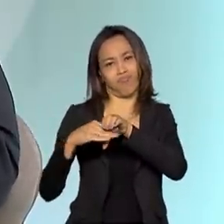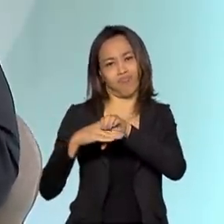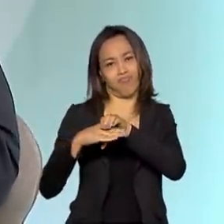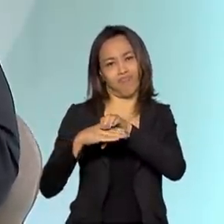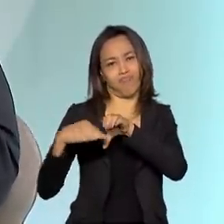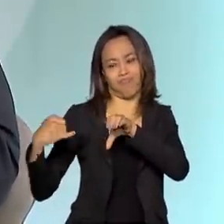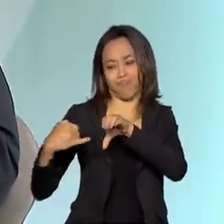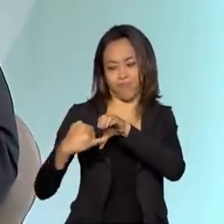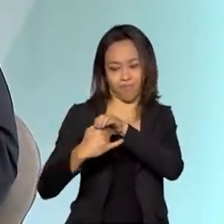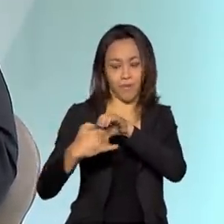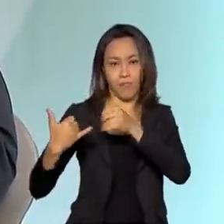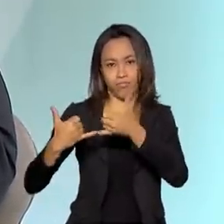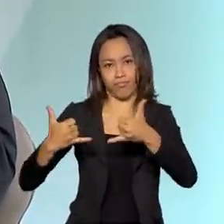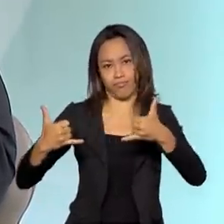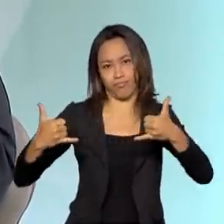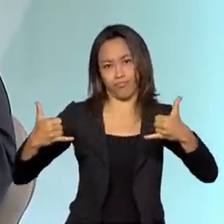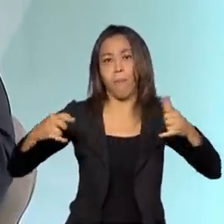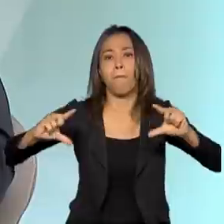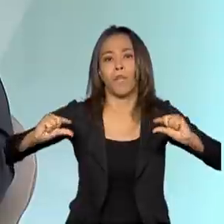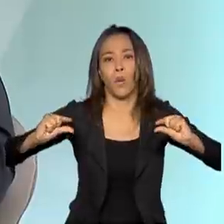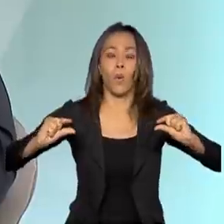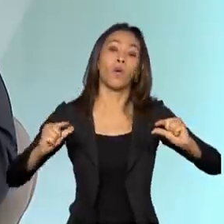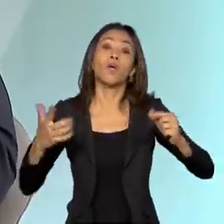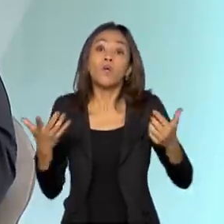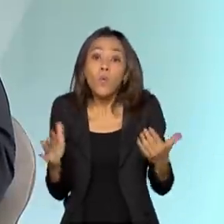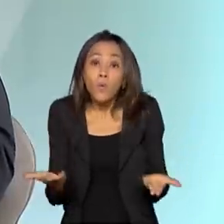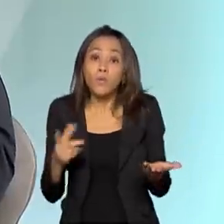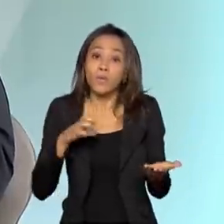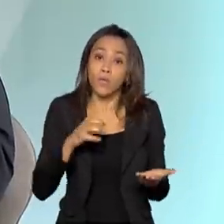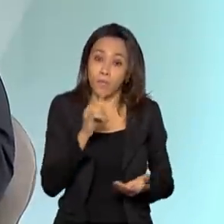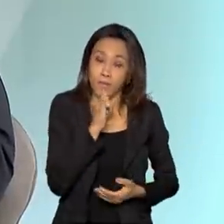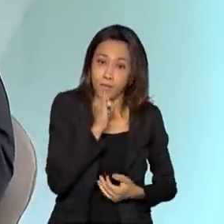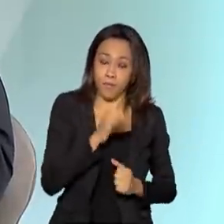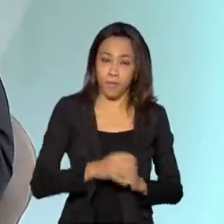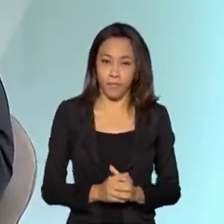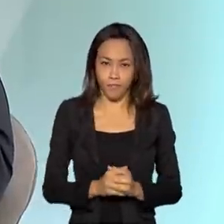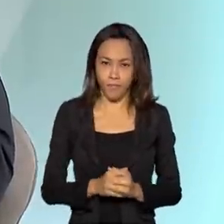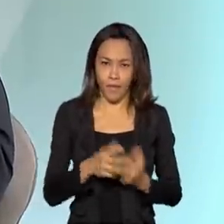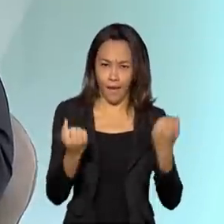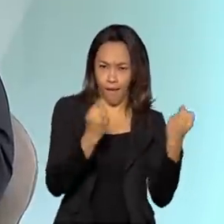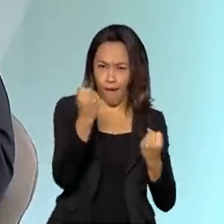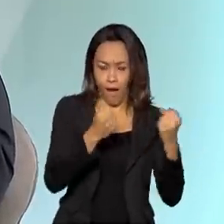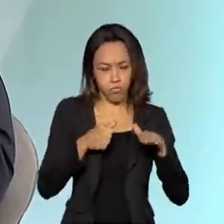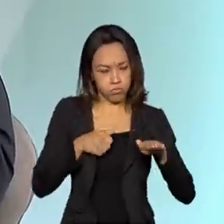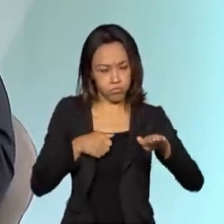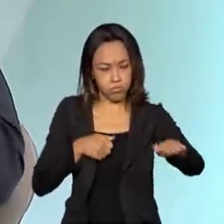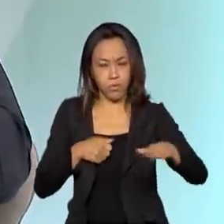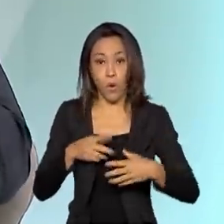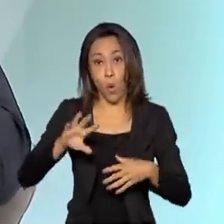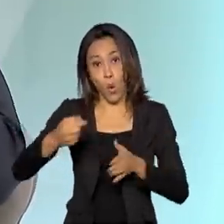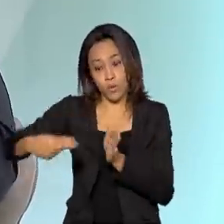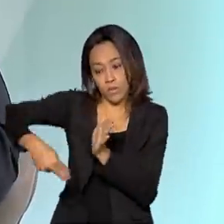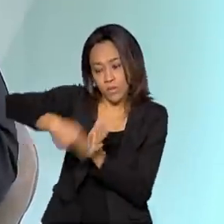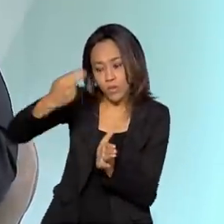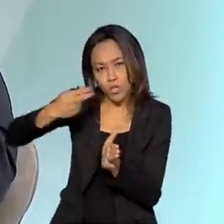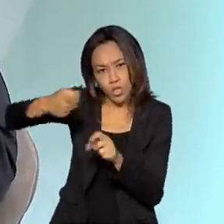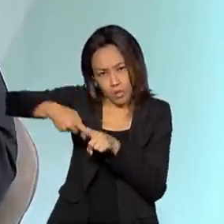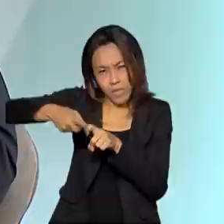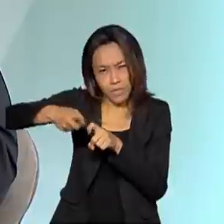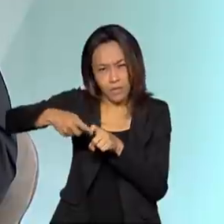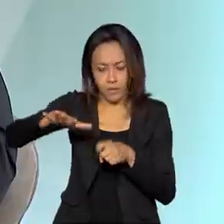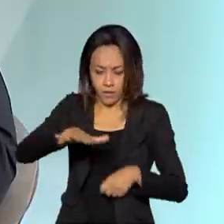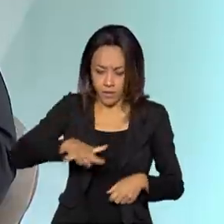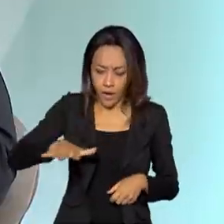de uma rede. E quando você tem aplicações críticas, como carros autônomos, como cirurgias remotas, isso é